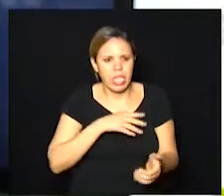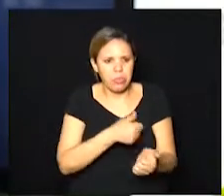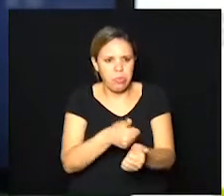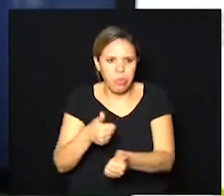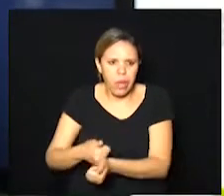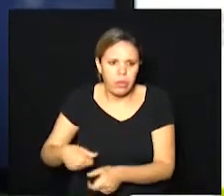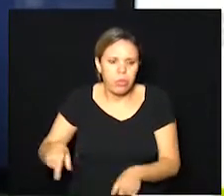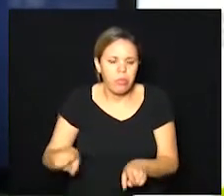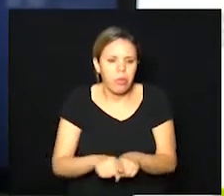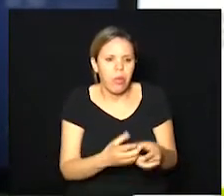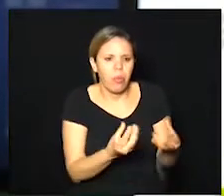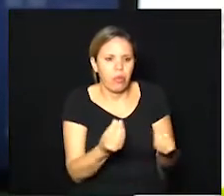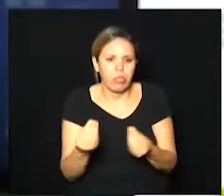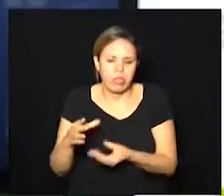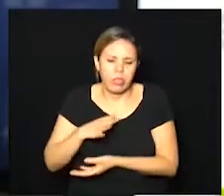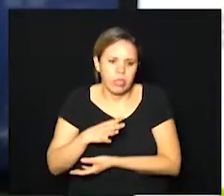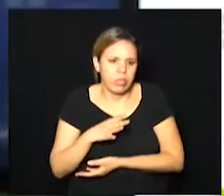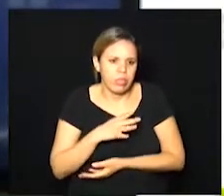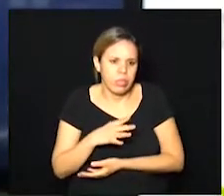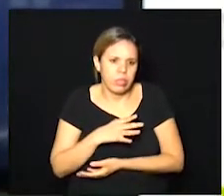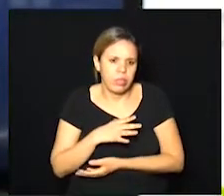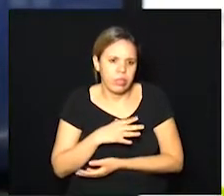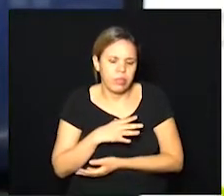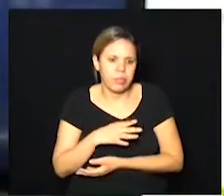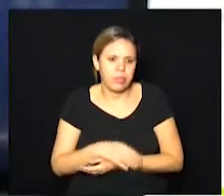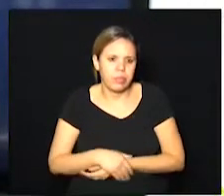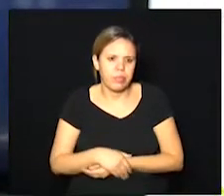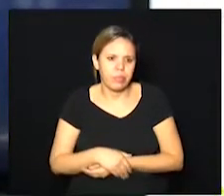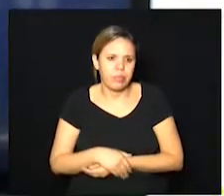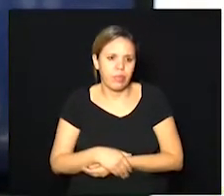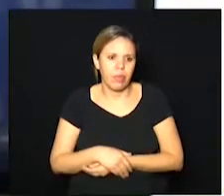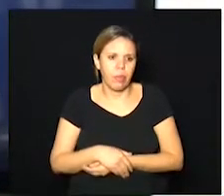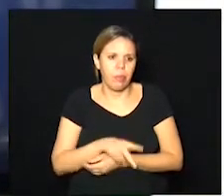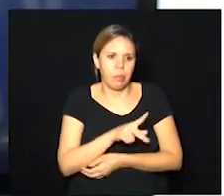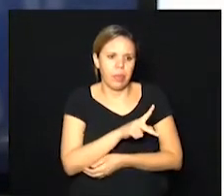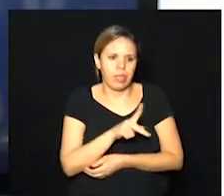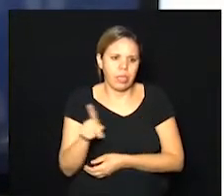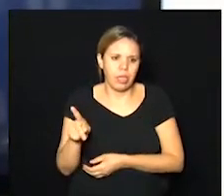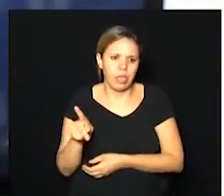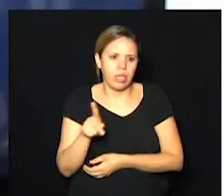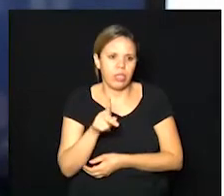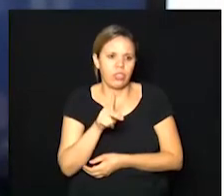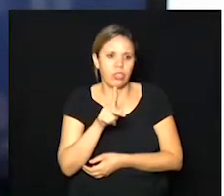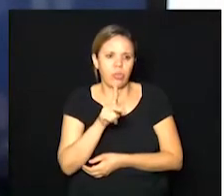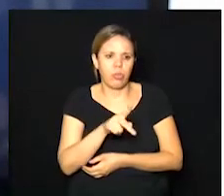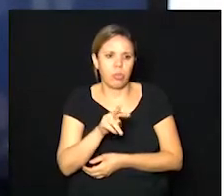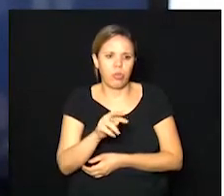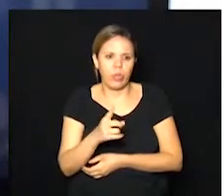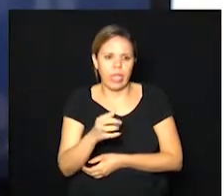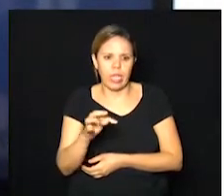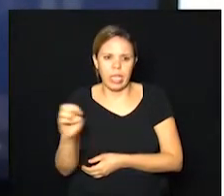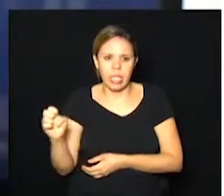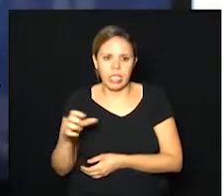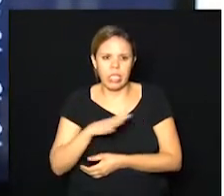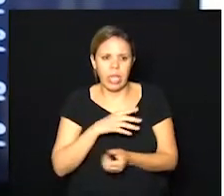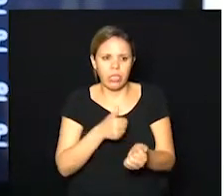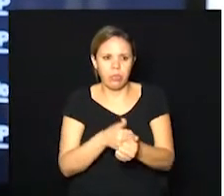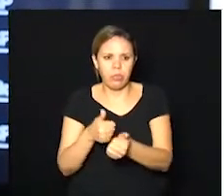Aqui tem muitas cidades. Região de Marília, região de Presidente Prudente. São muitas cidades pequenas aqui.